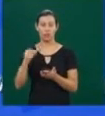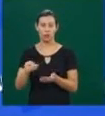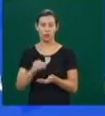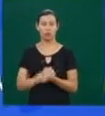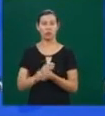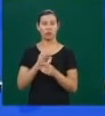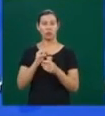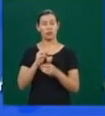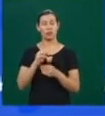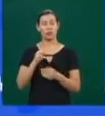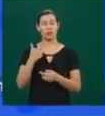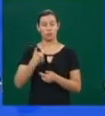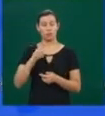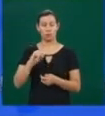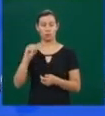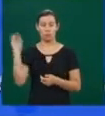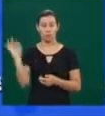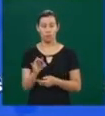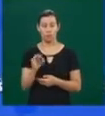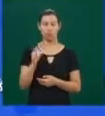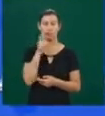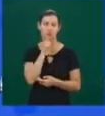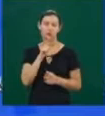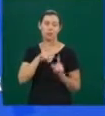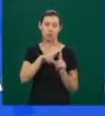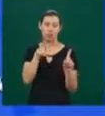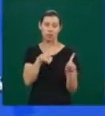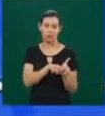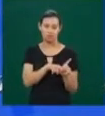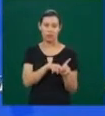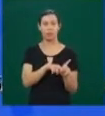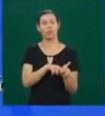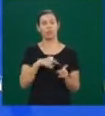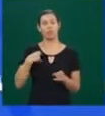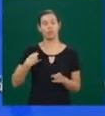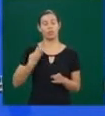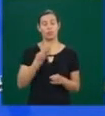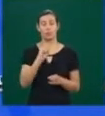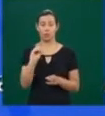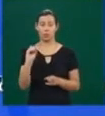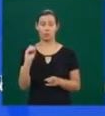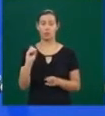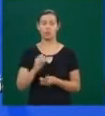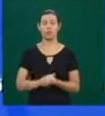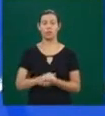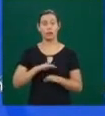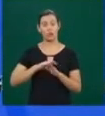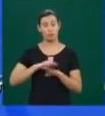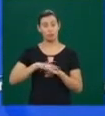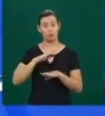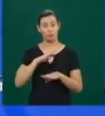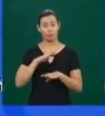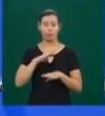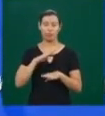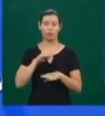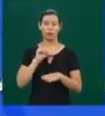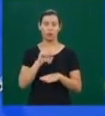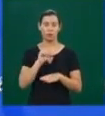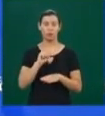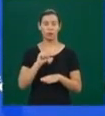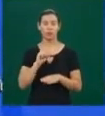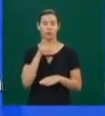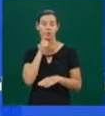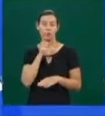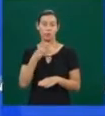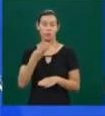o percentual subiu para 40%. Mas, nesses casos, elas utilizaram óvulos de doadoras. A mulher pode doar